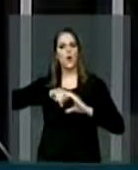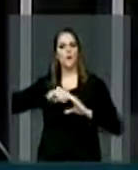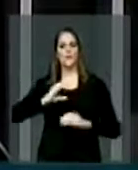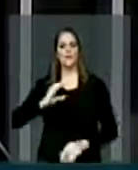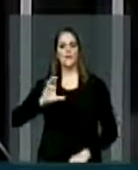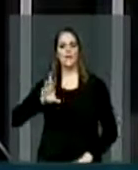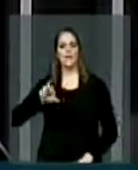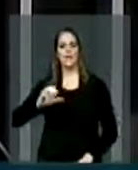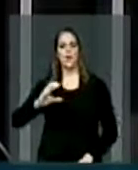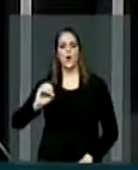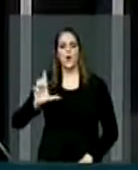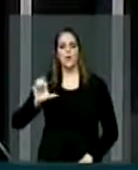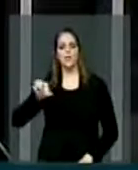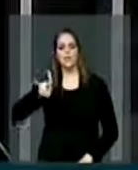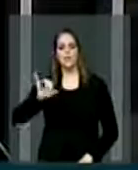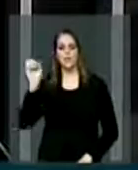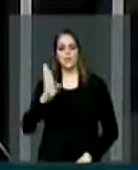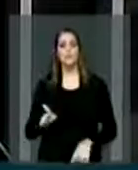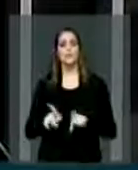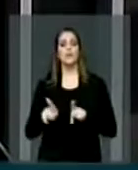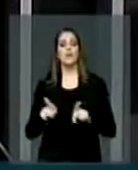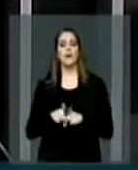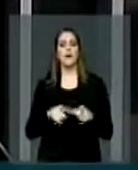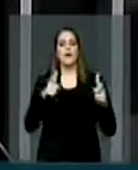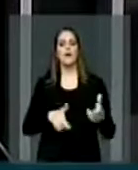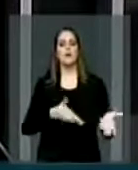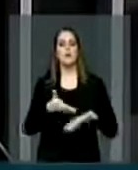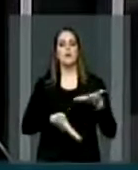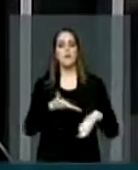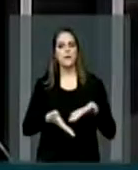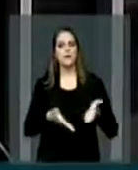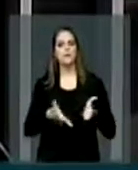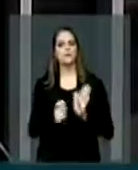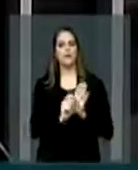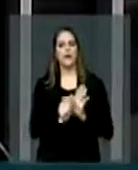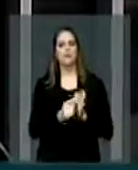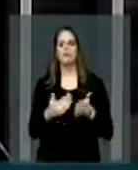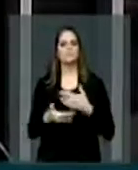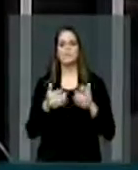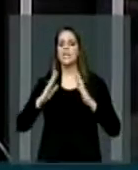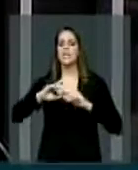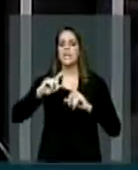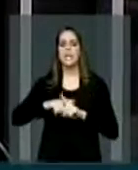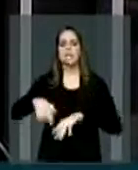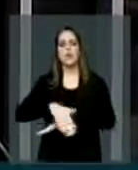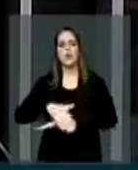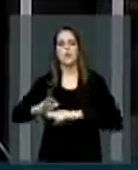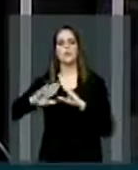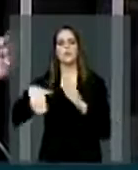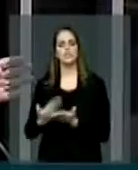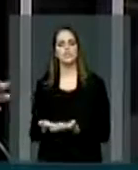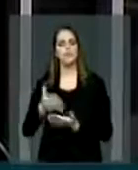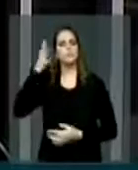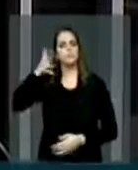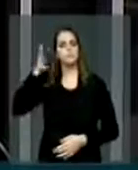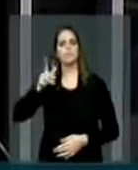cracolândias do país, como também aquela que faz prevenção, nas igrejas, nas ruas, nas escolas, fazendo com que aqueles